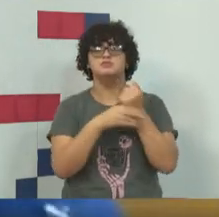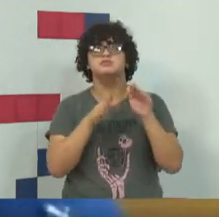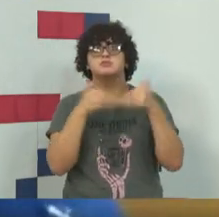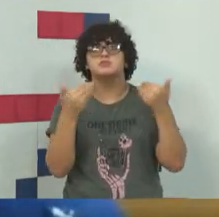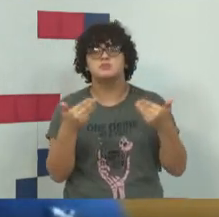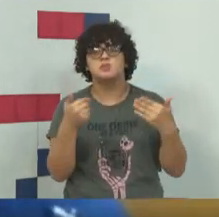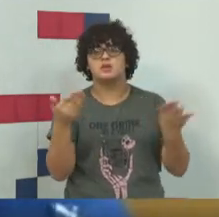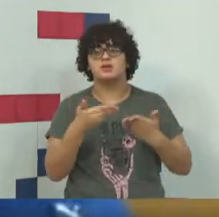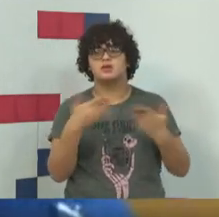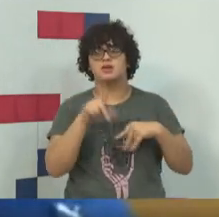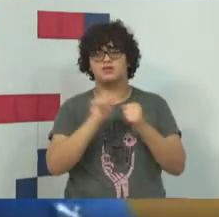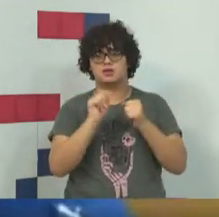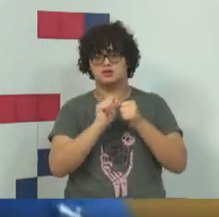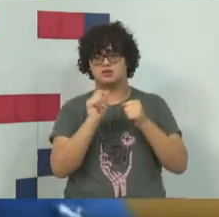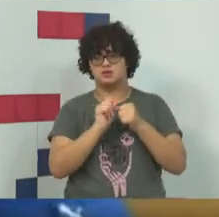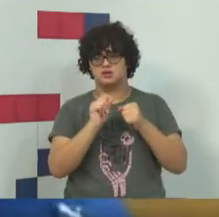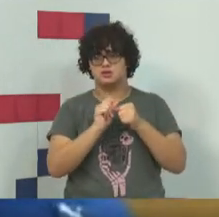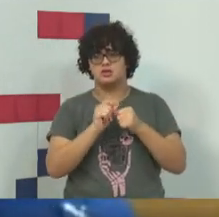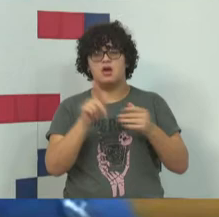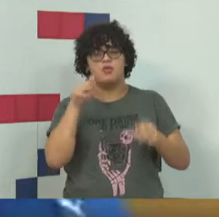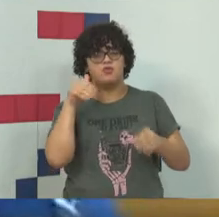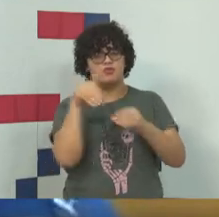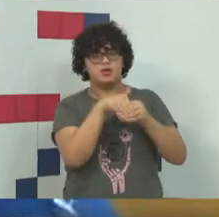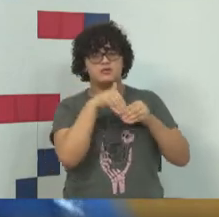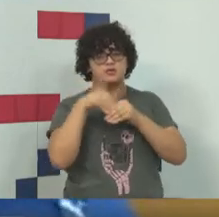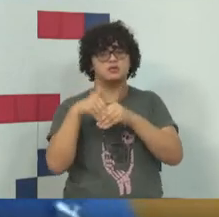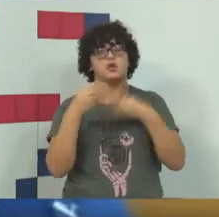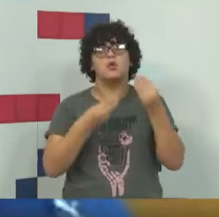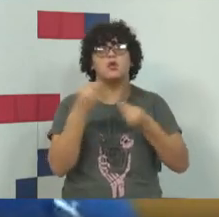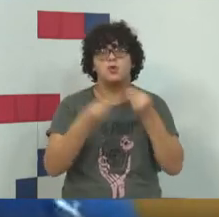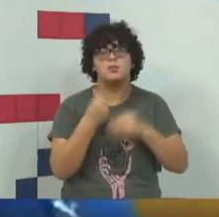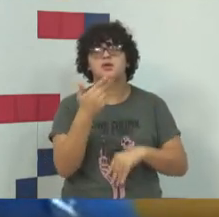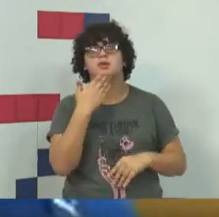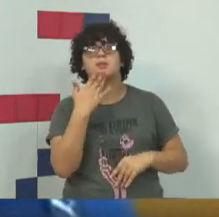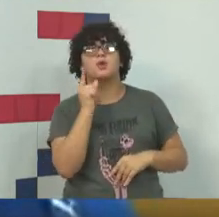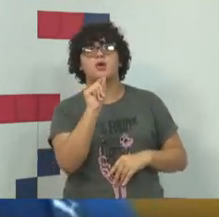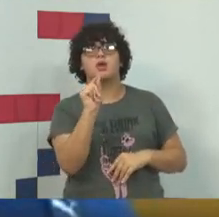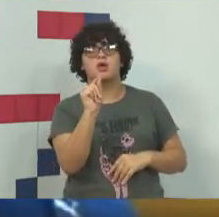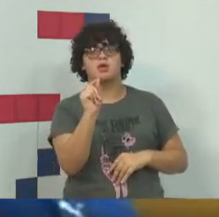o que ele está fazendo? O voto, ele tem que ser